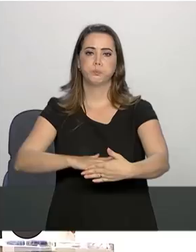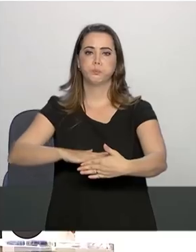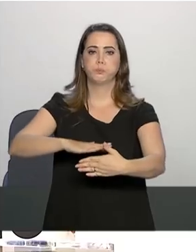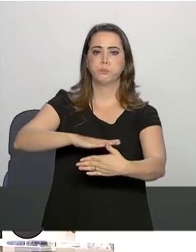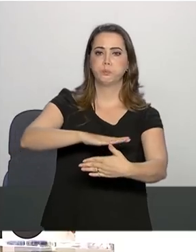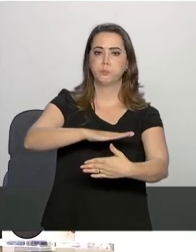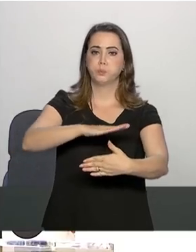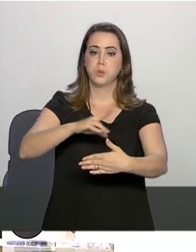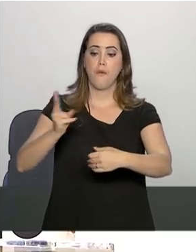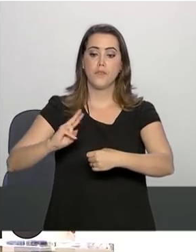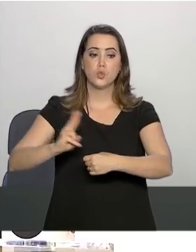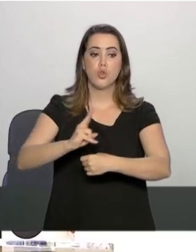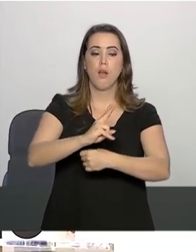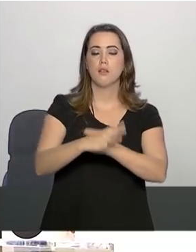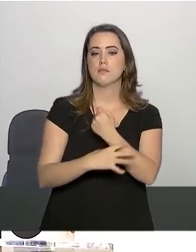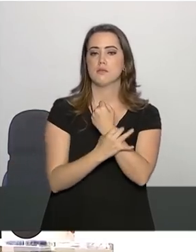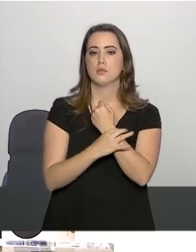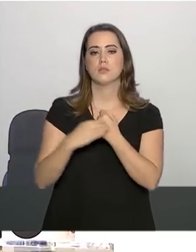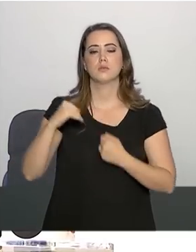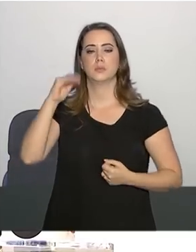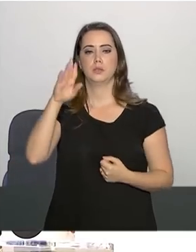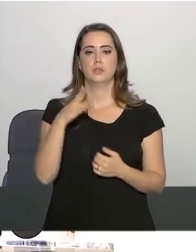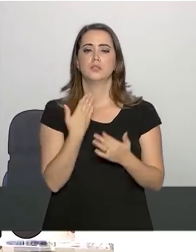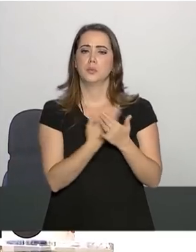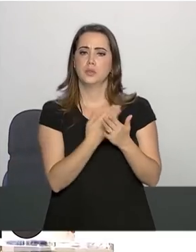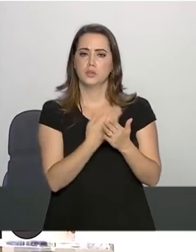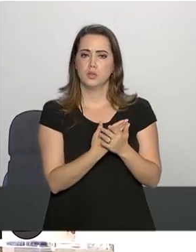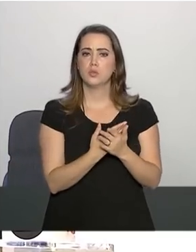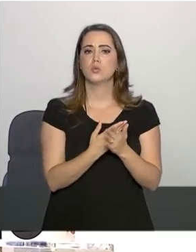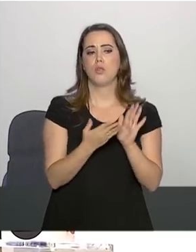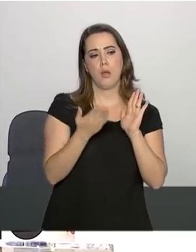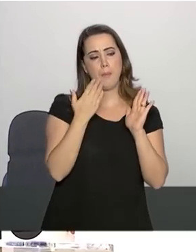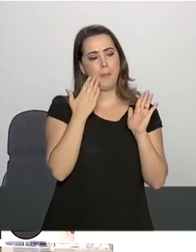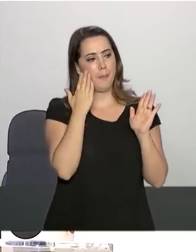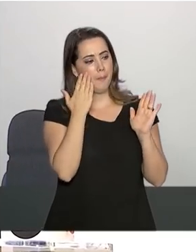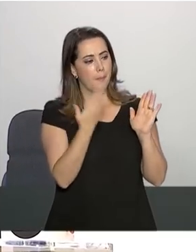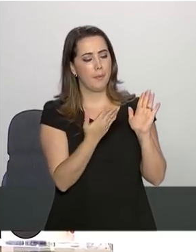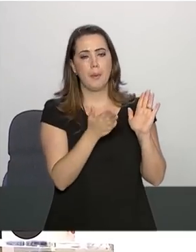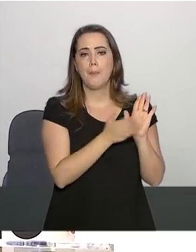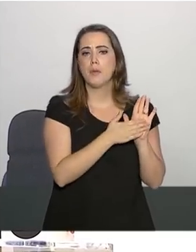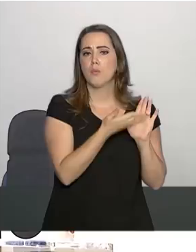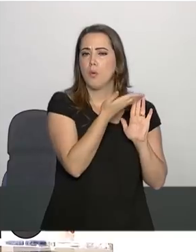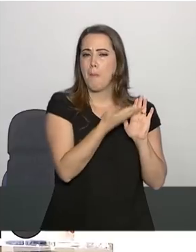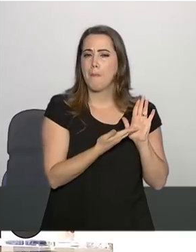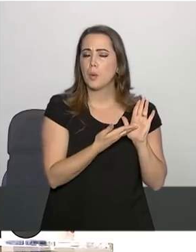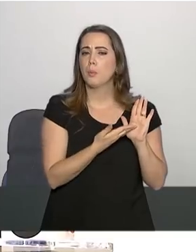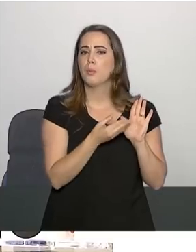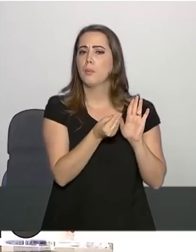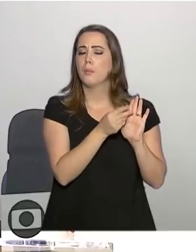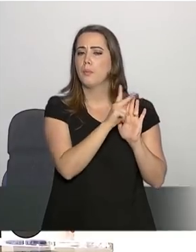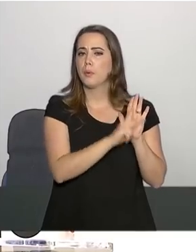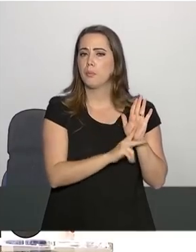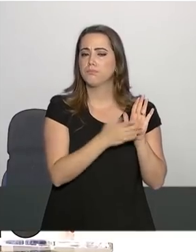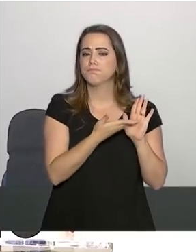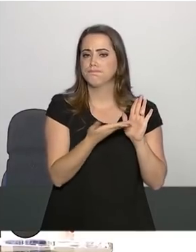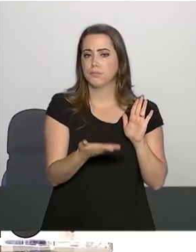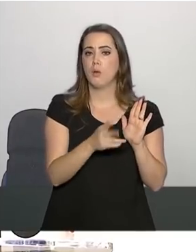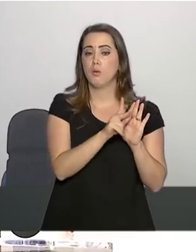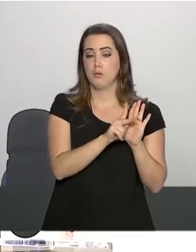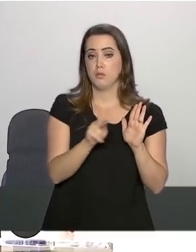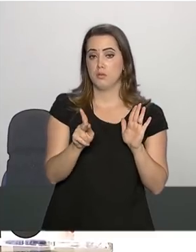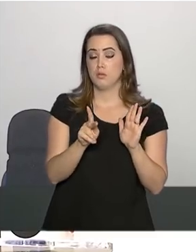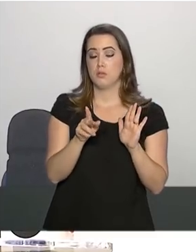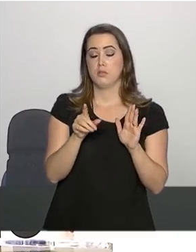análises sobre propostas da Previdência que serão submetidas ao senhor presidente.